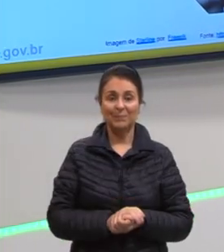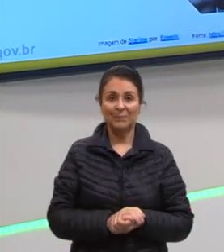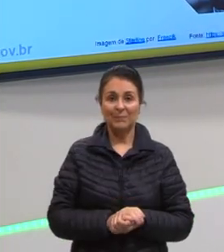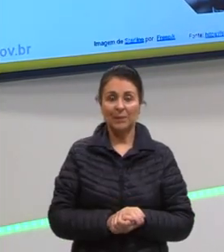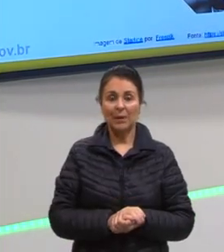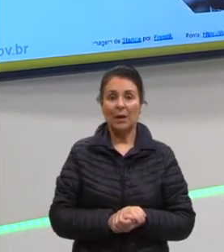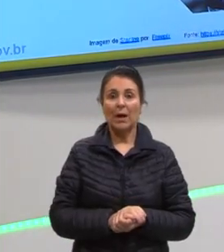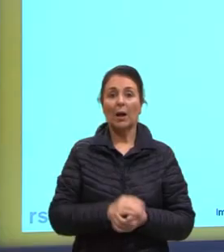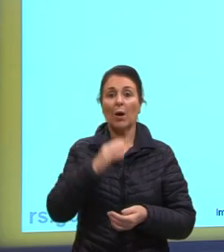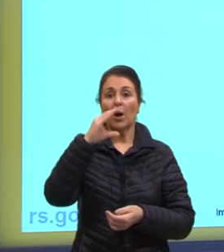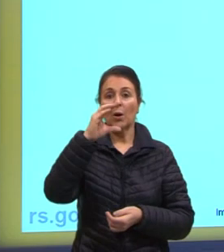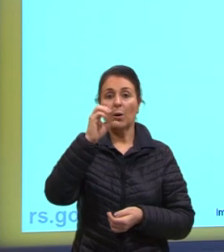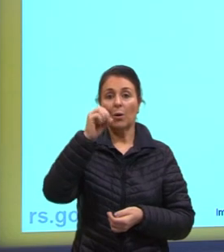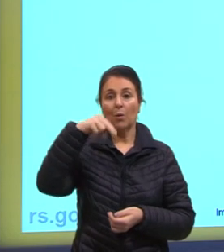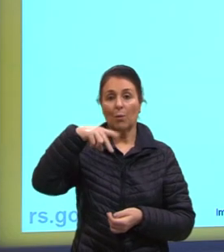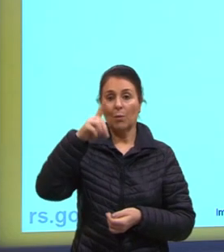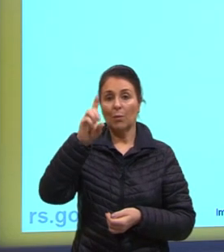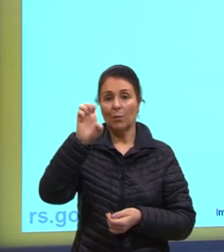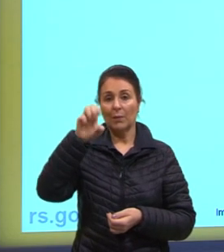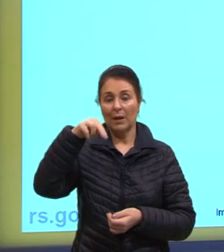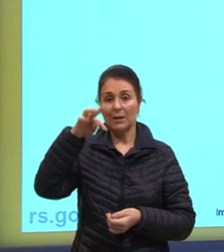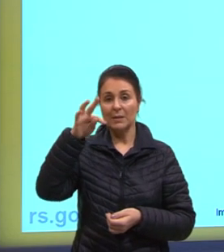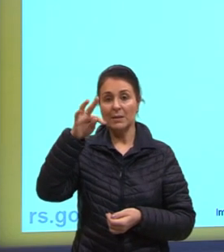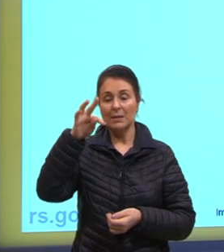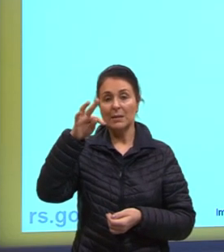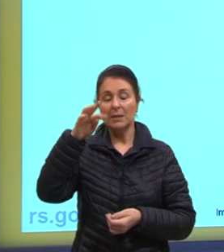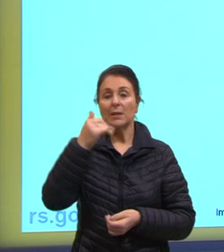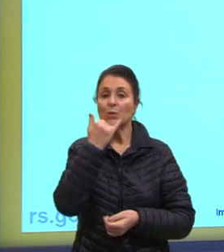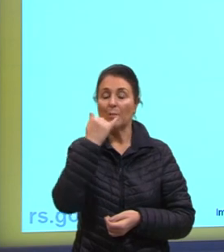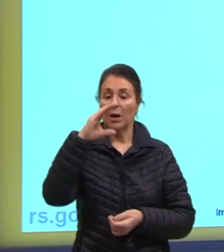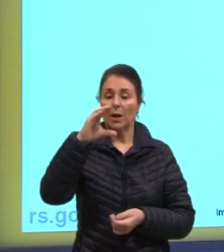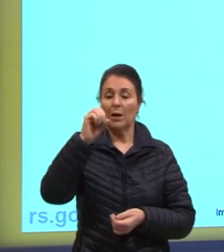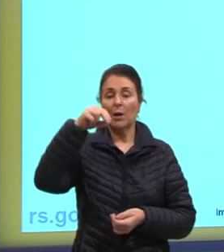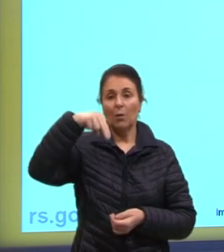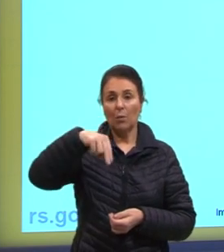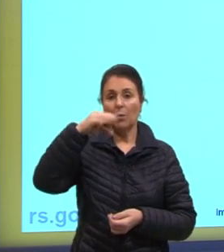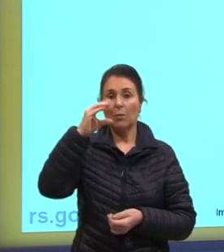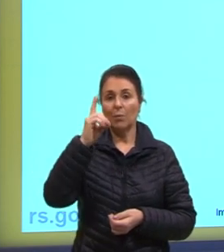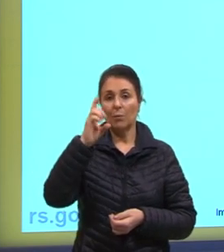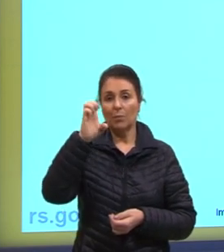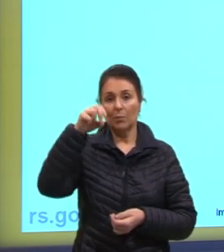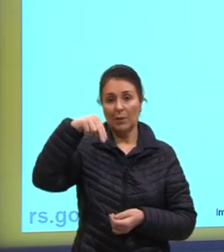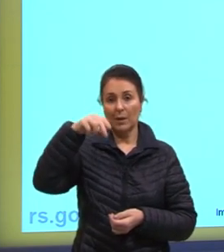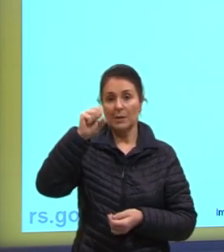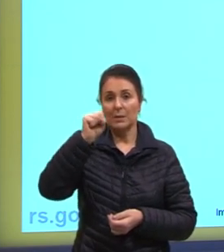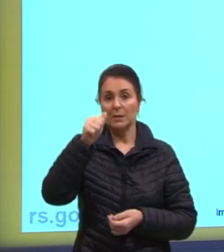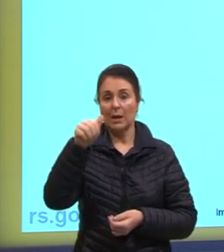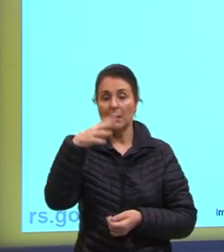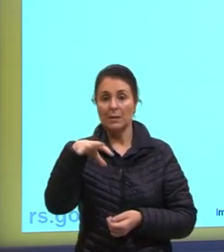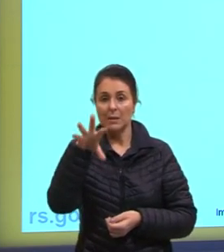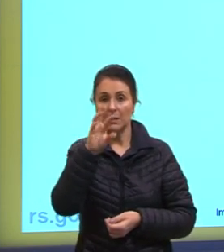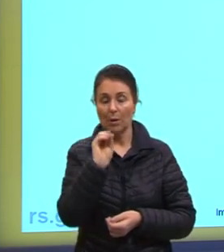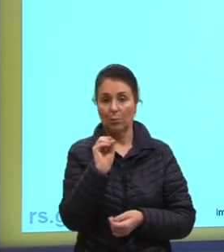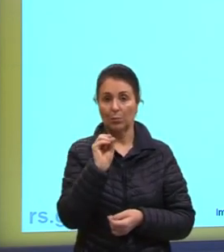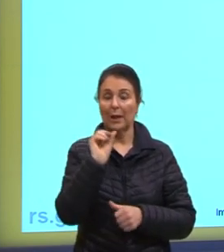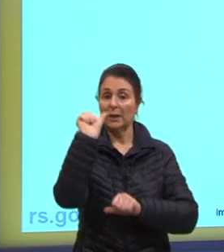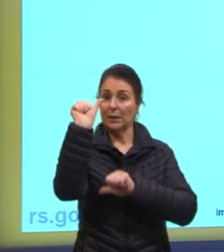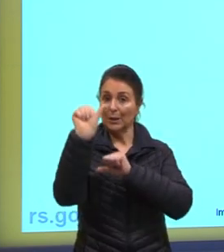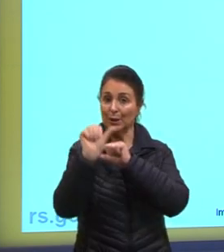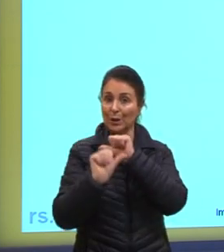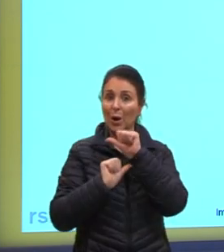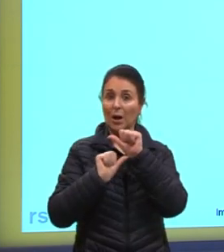Bom, condensação. Ou liquefação. Também aparece bastante com esse nome. Que é a passagem do estado gasoso para o líquido.